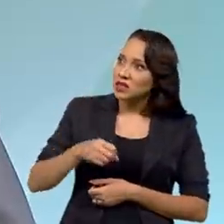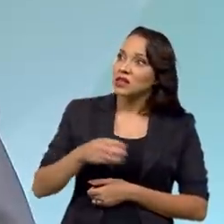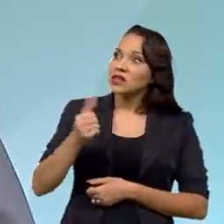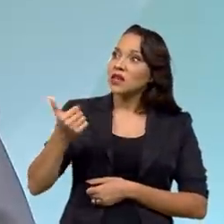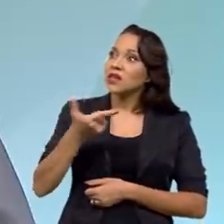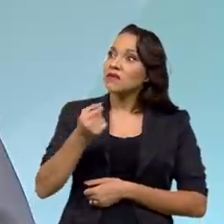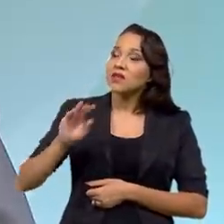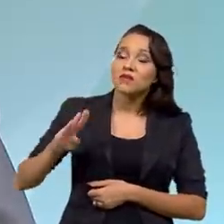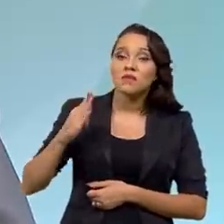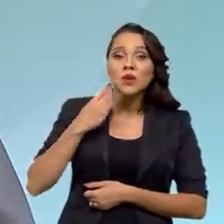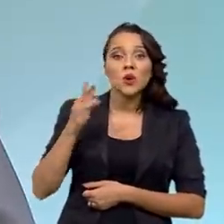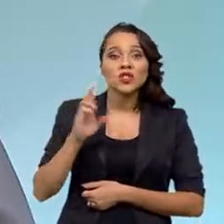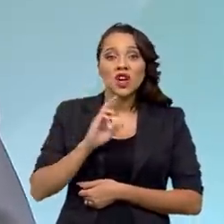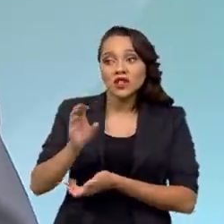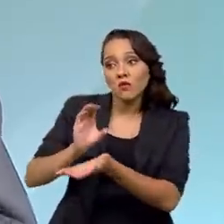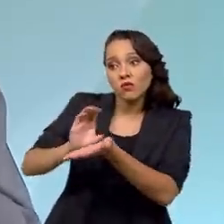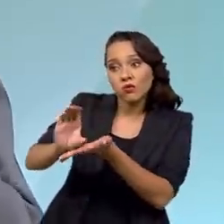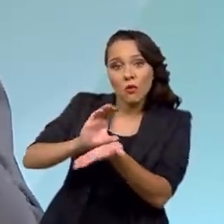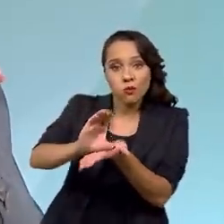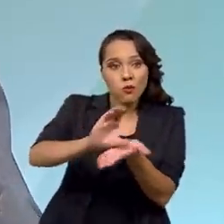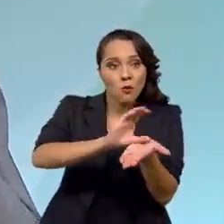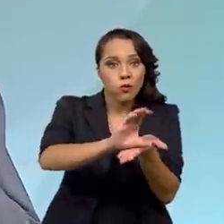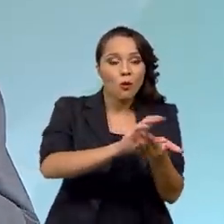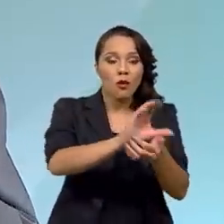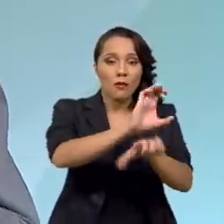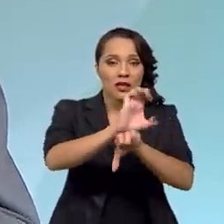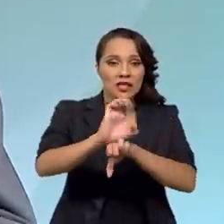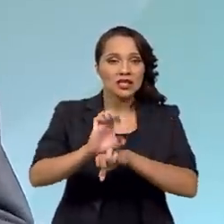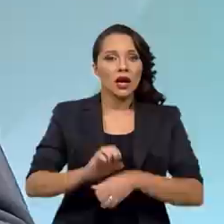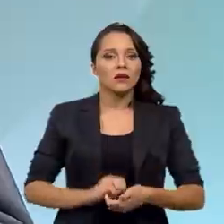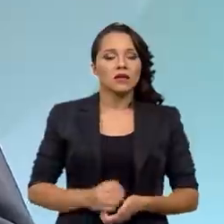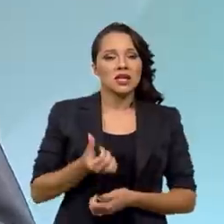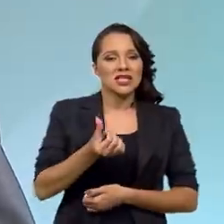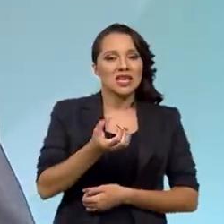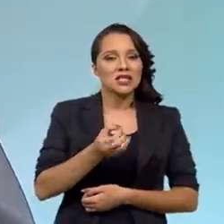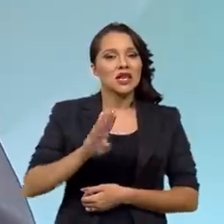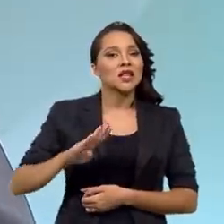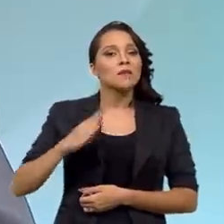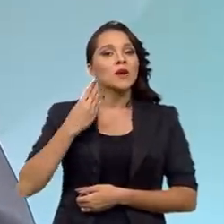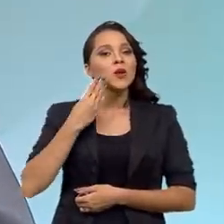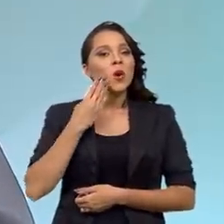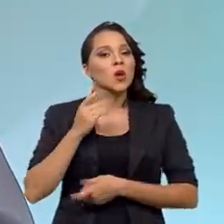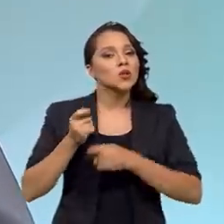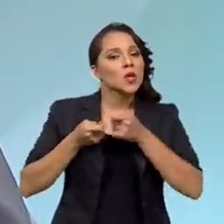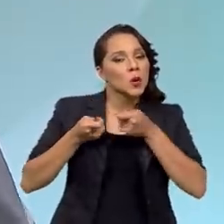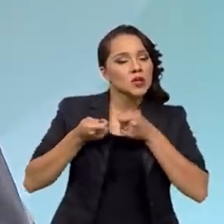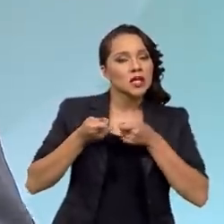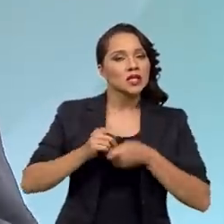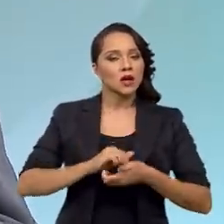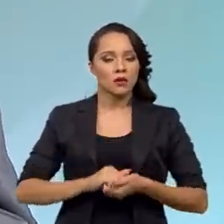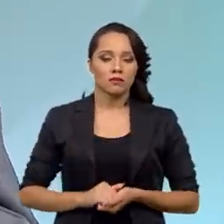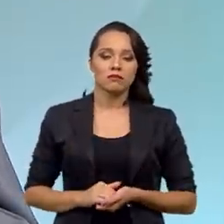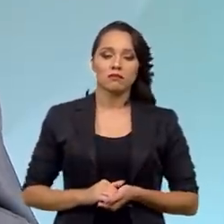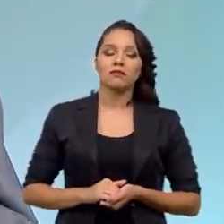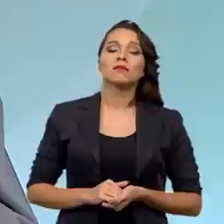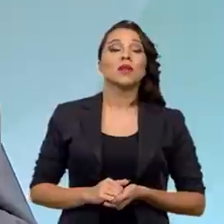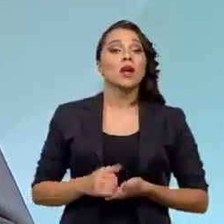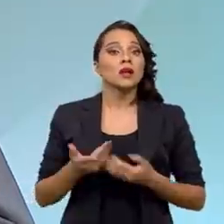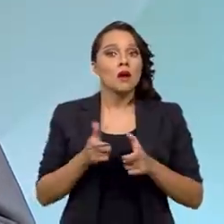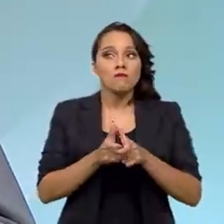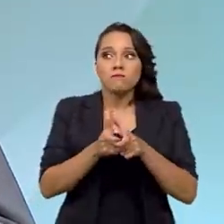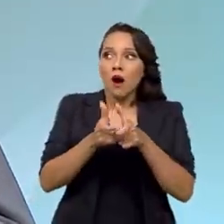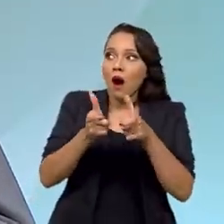bilhões de reais transferidos ao Estado, 60 bilhões diretamente, 60 bilhões via renegociação. Então, uma